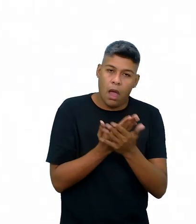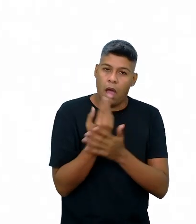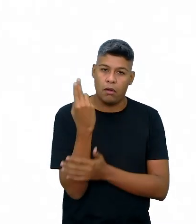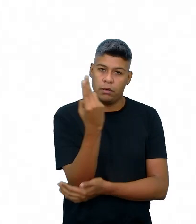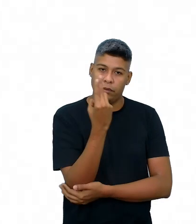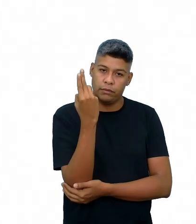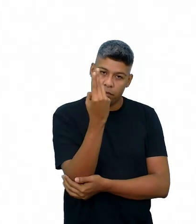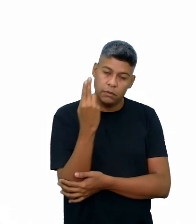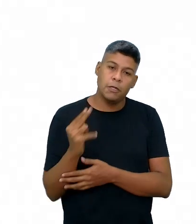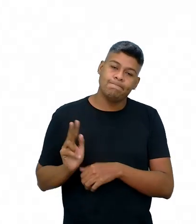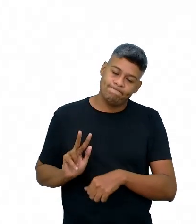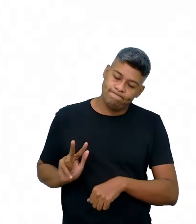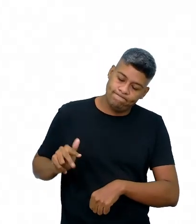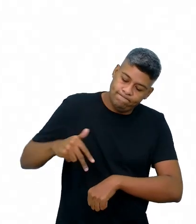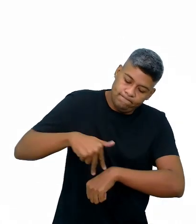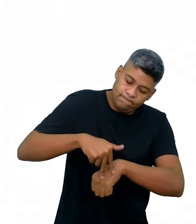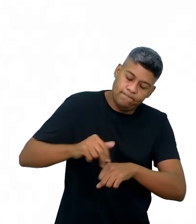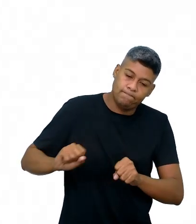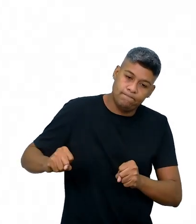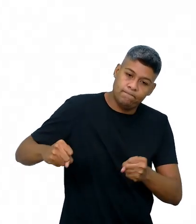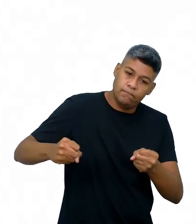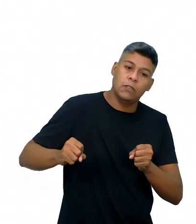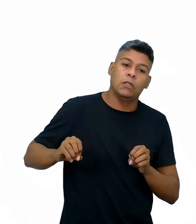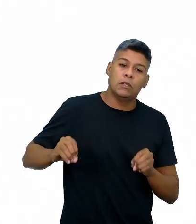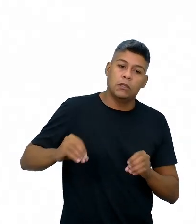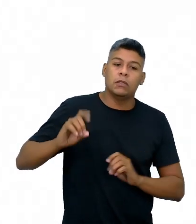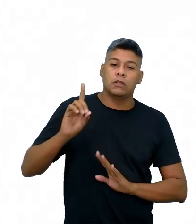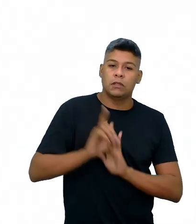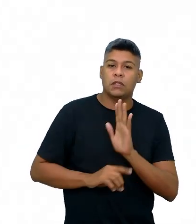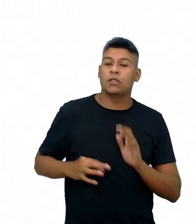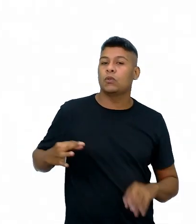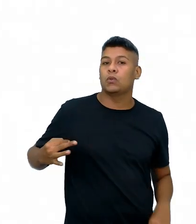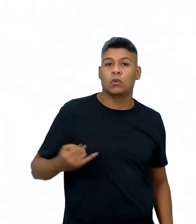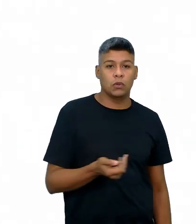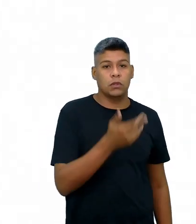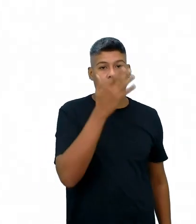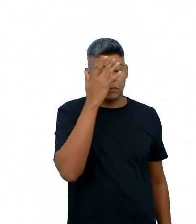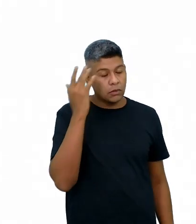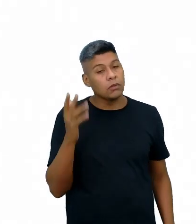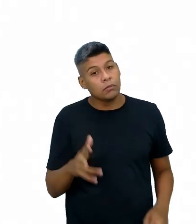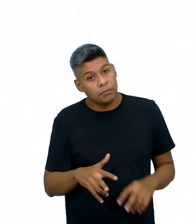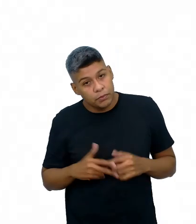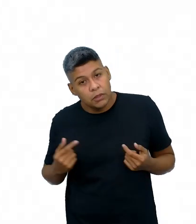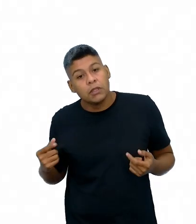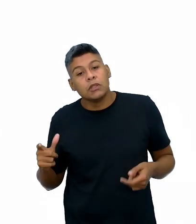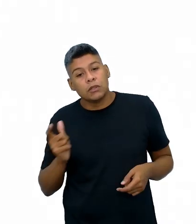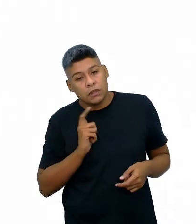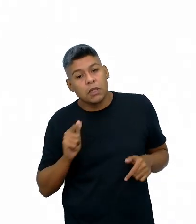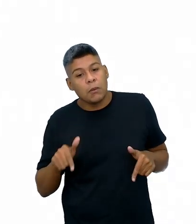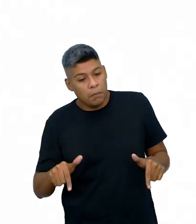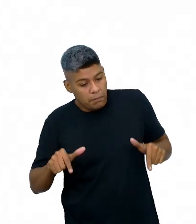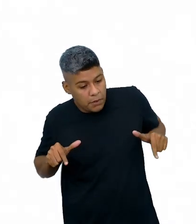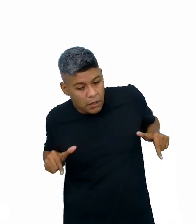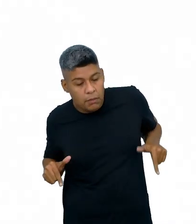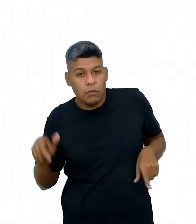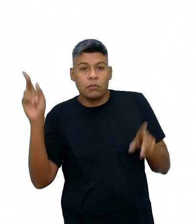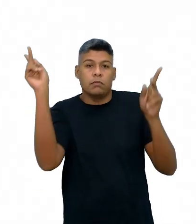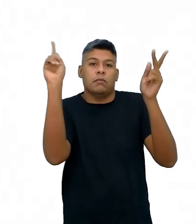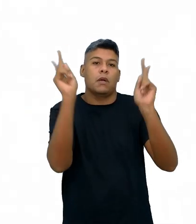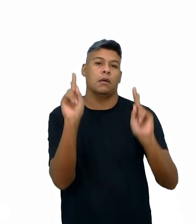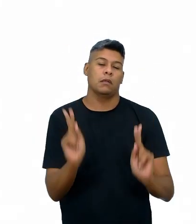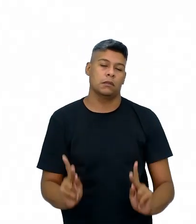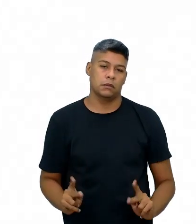ela se tornou uma ativista que lutou pela educação como direito para todas as pessoas. E, por esse motivo, ela recebeu o Prêmio Nobel da Paz.